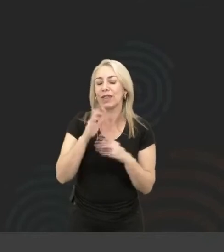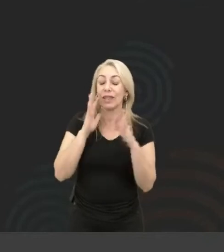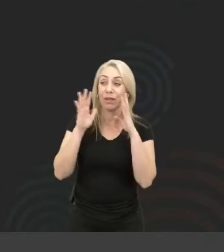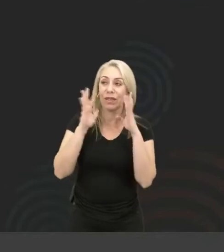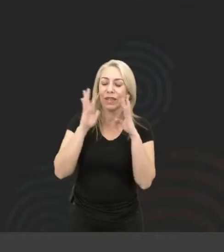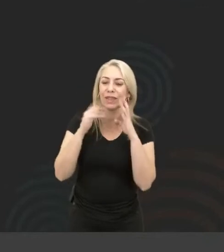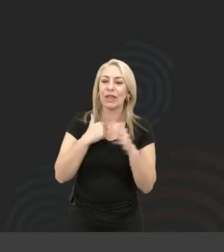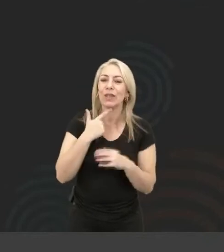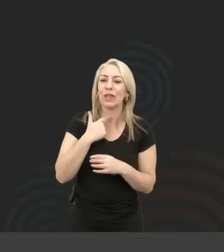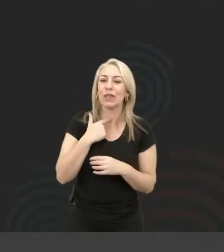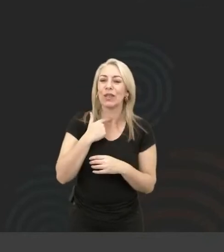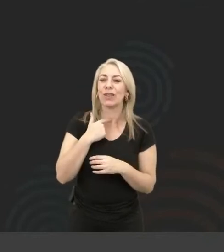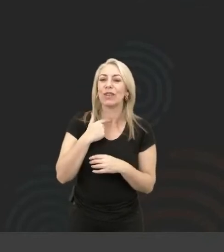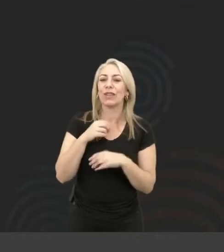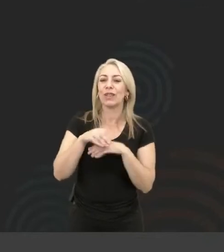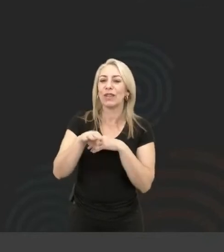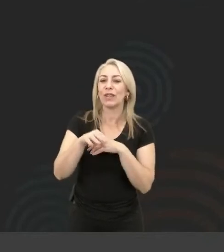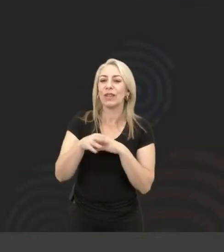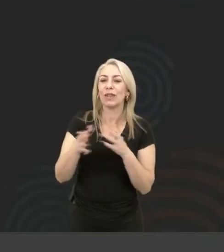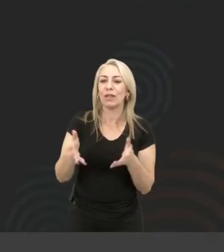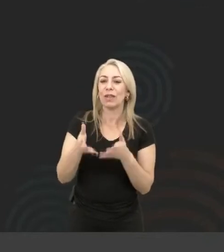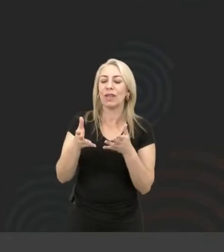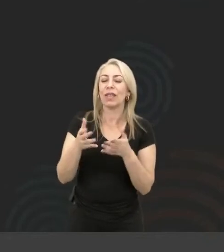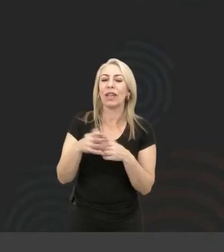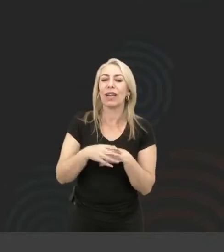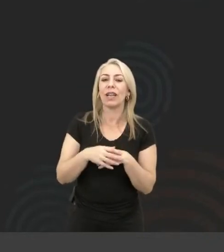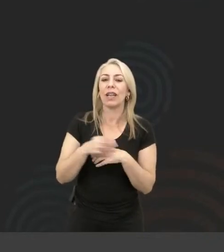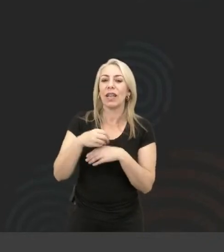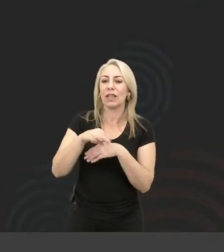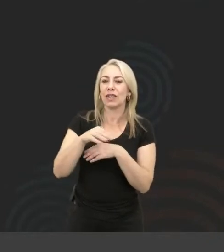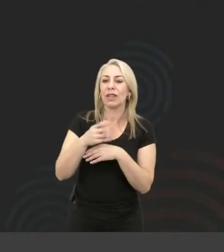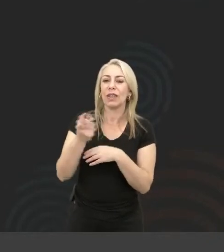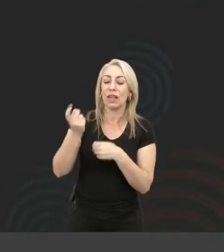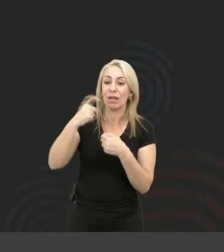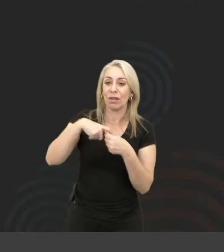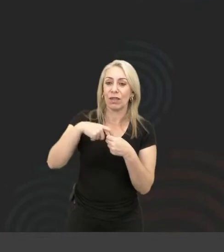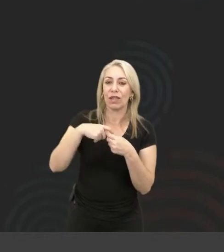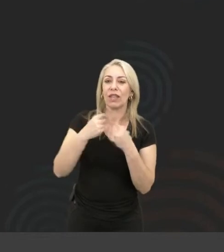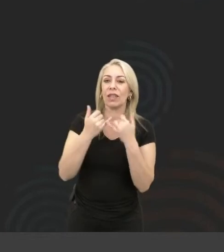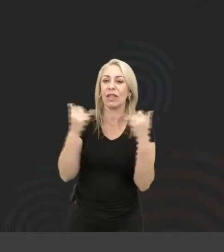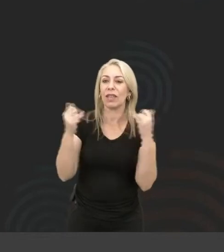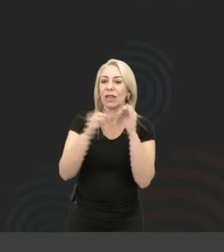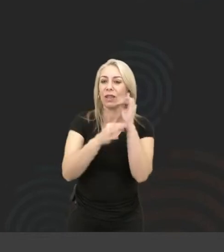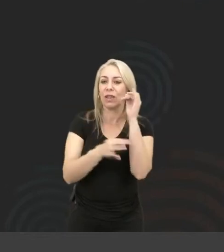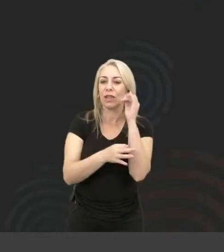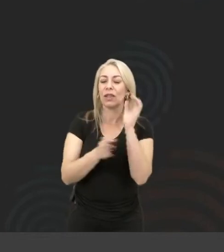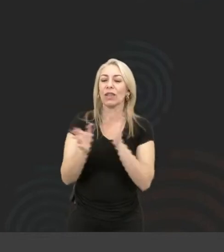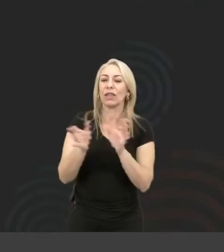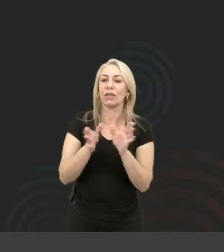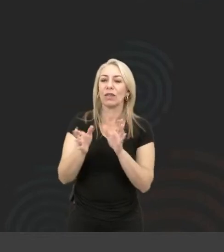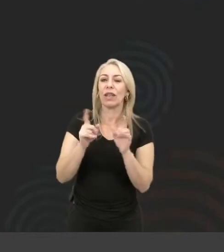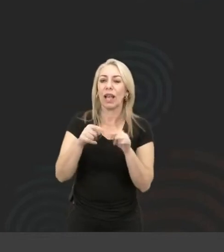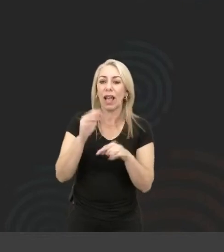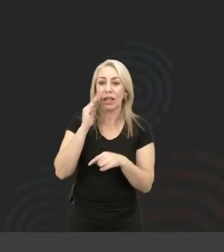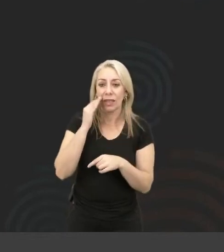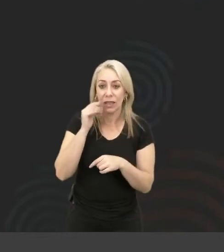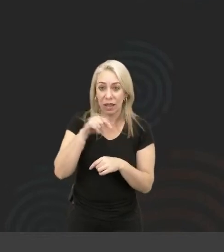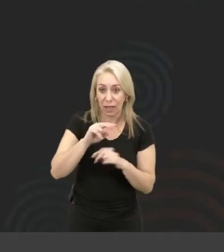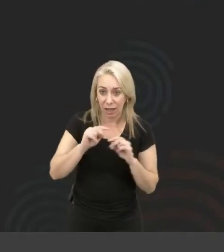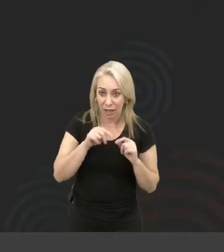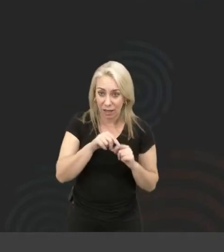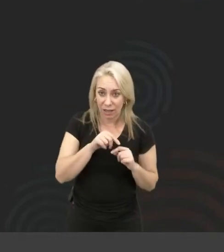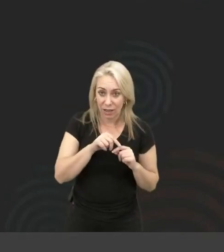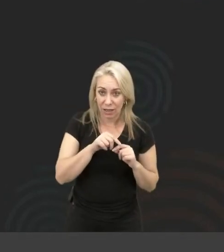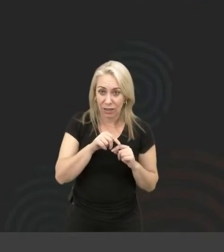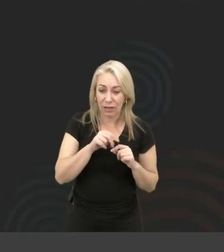pensarem. A dica, a gente falou muito, vamos voltar para o começo, linha de código e acessibilidade. Quer entender esse link?